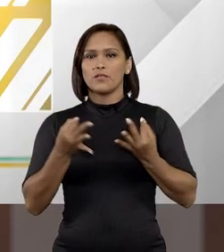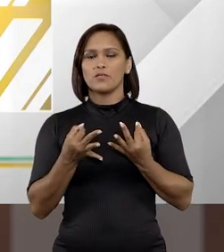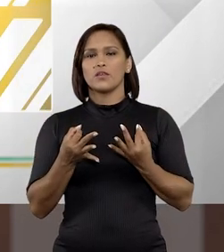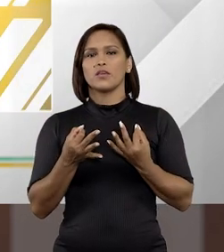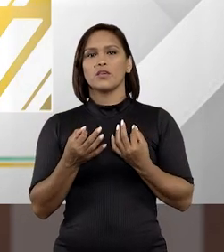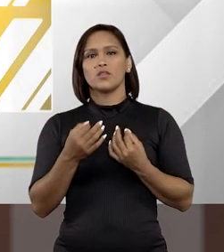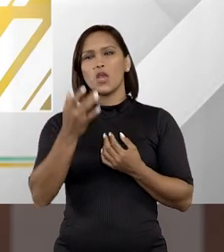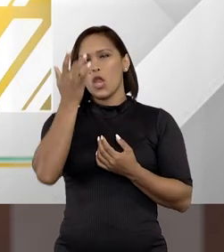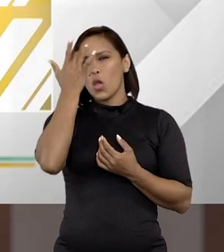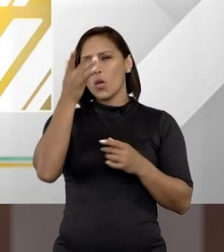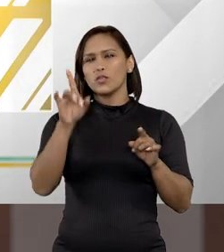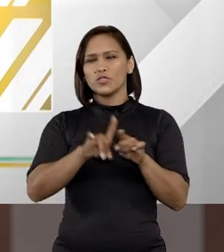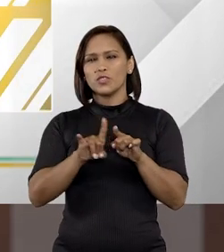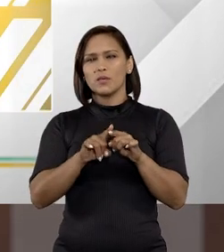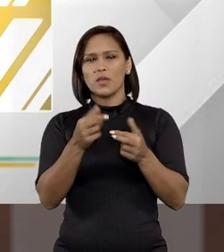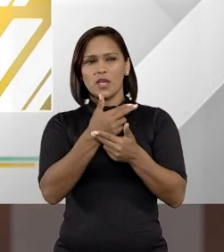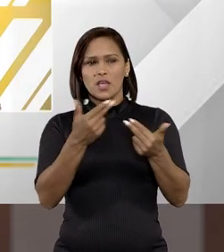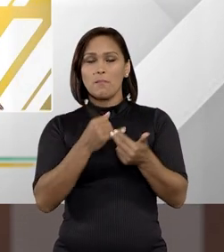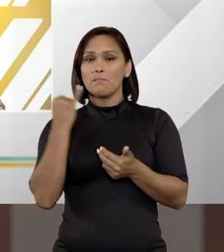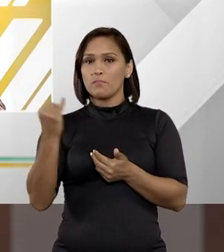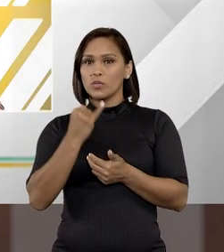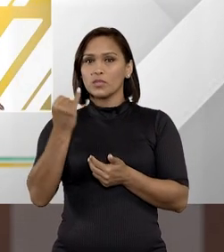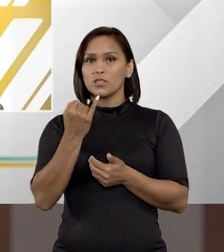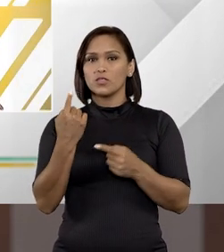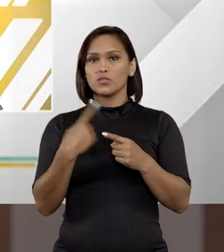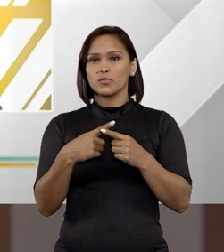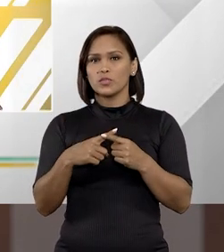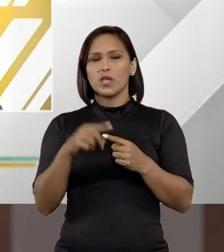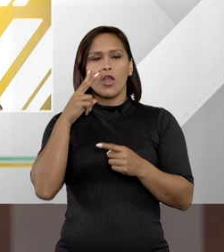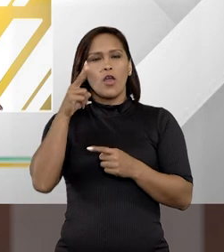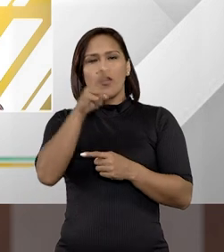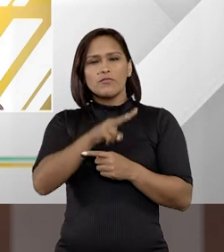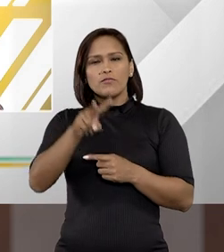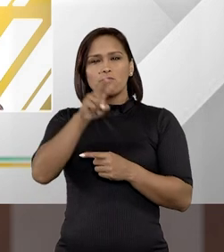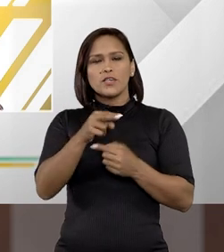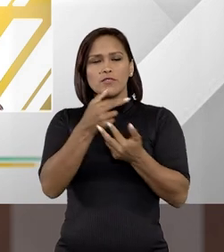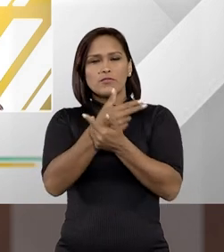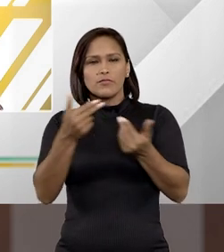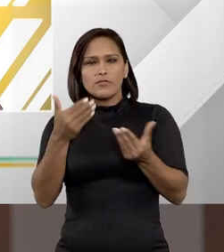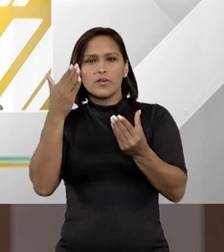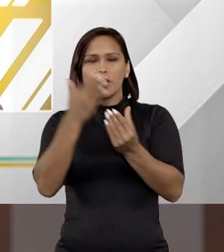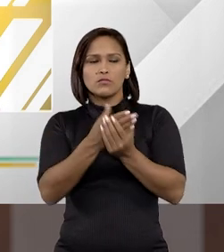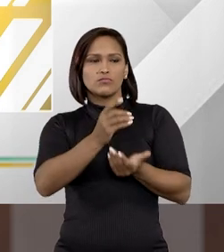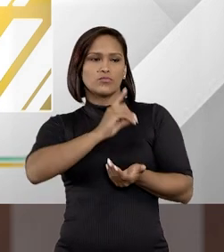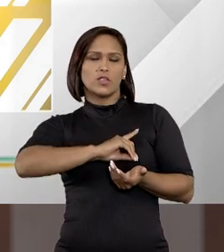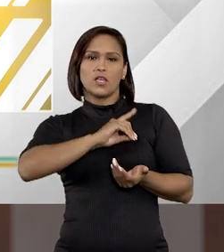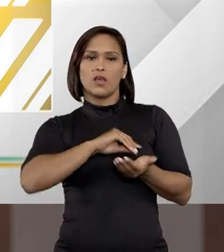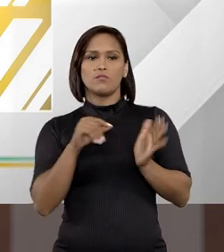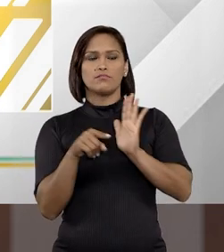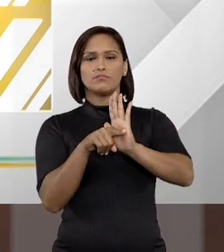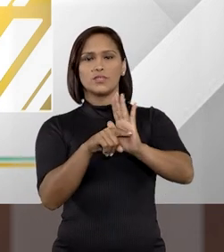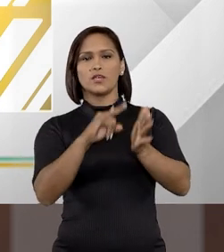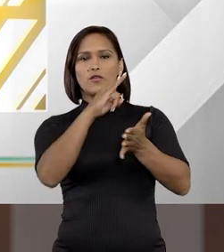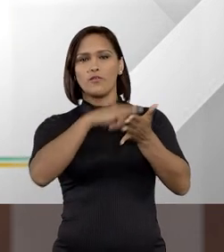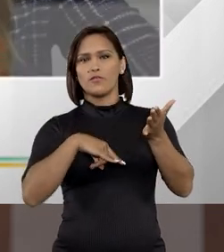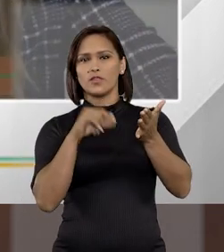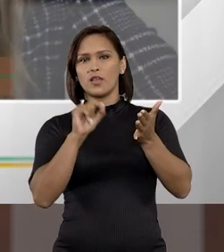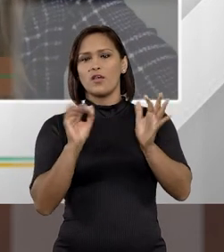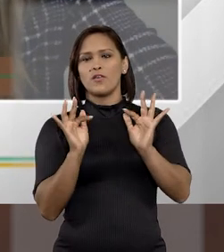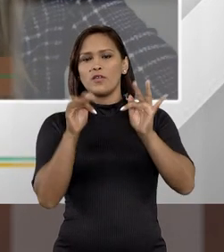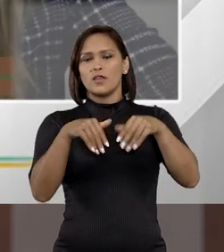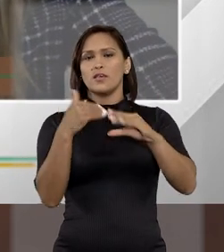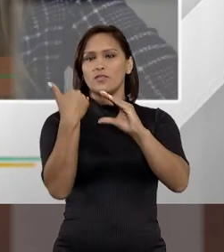Perfeito, Eduardo. Eu acho que isso, às vezes, é um tanto quanto importante, porque eu já vi casos do delegado não apresentar o relatório final